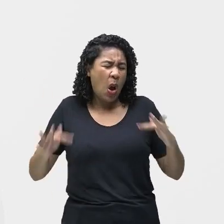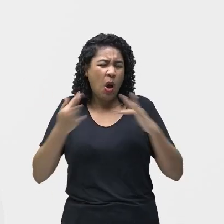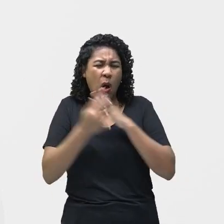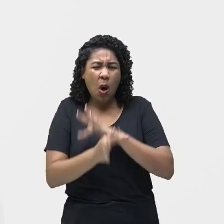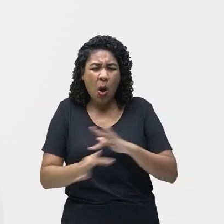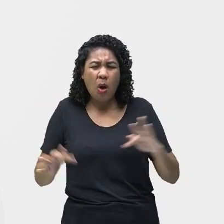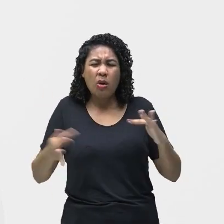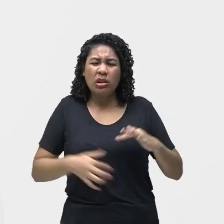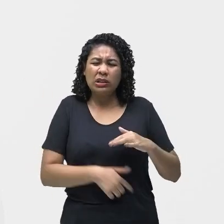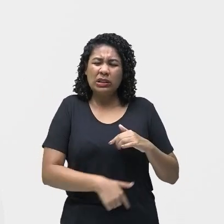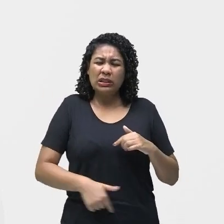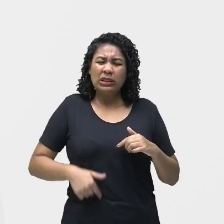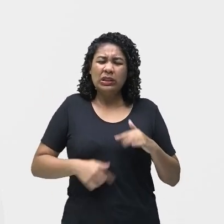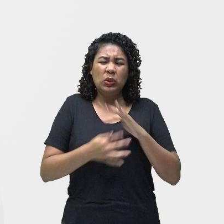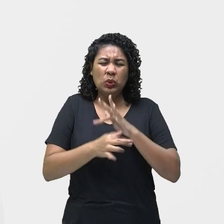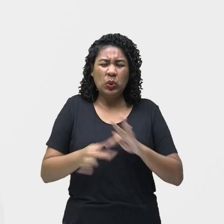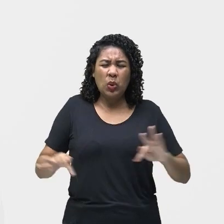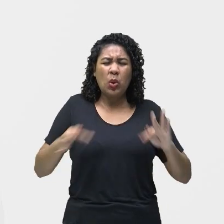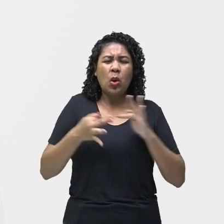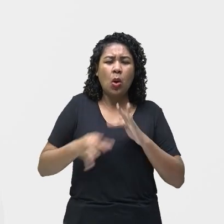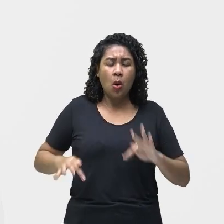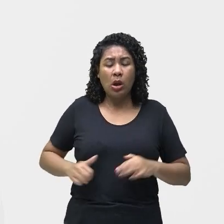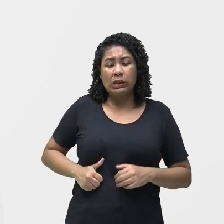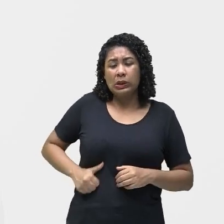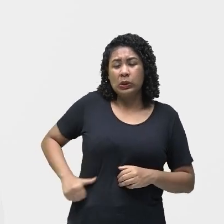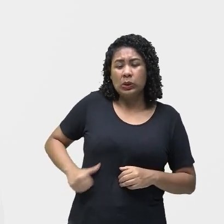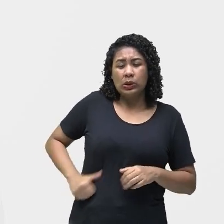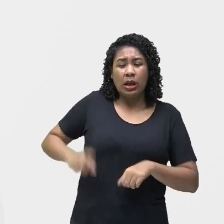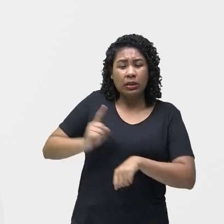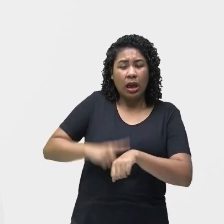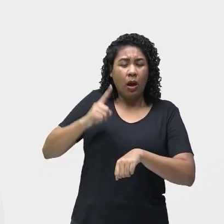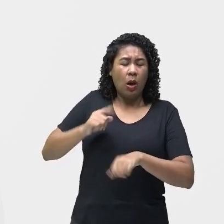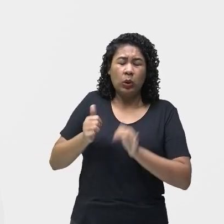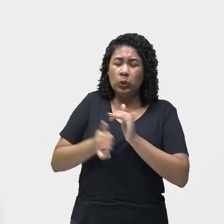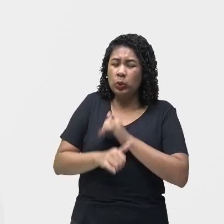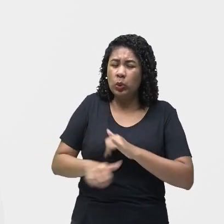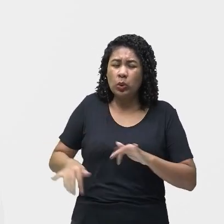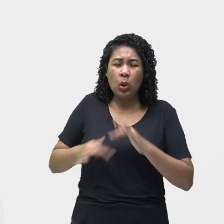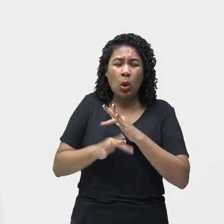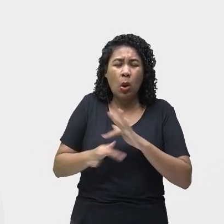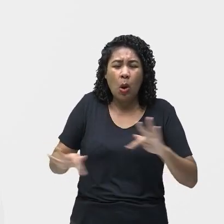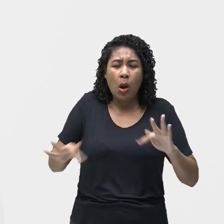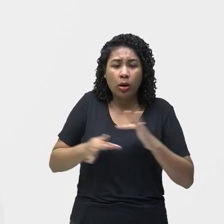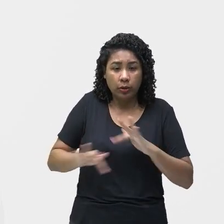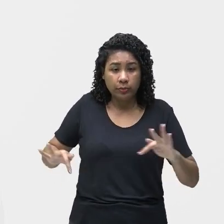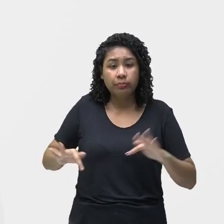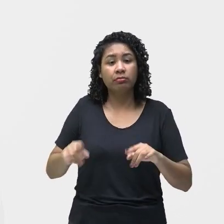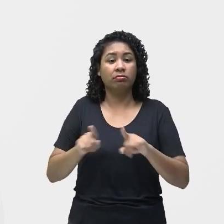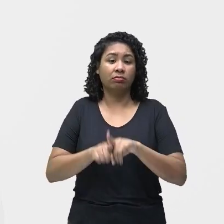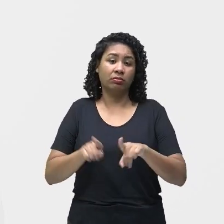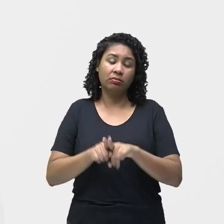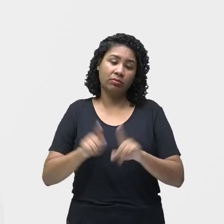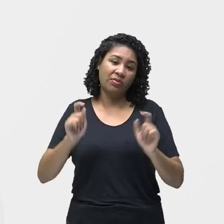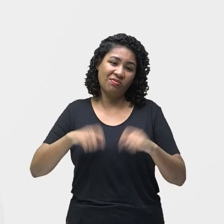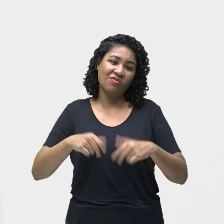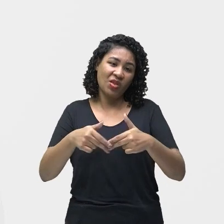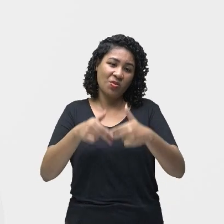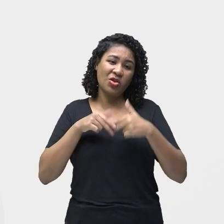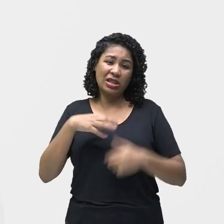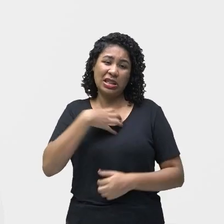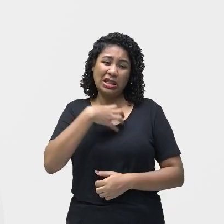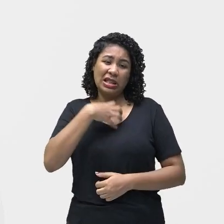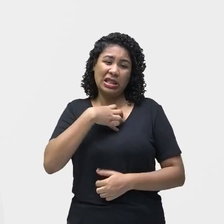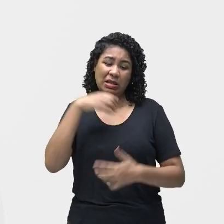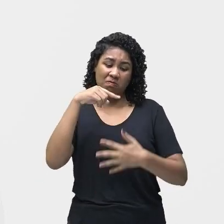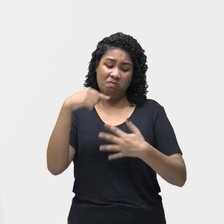de dor para evacuar, né? Ao ir ao banheiro, excesso de gases, podem ser aí sintomas